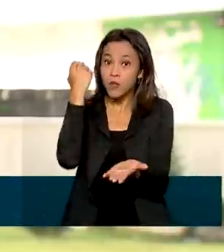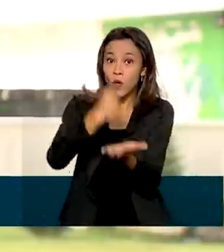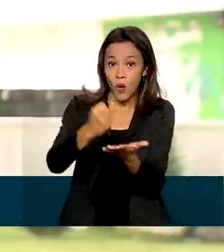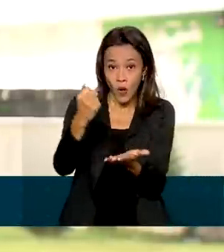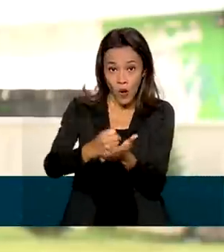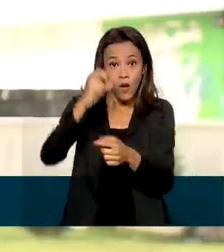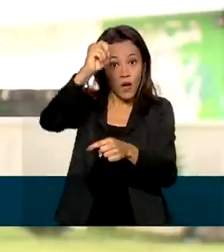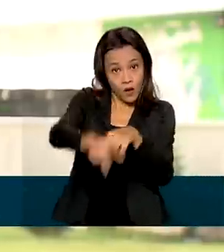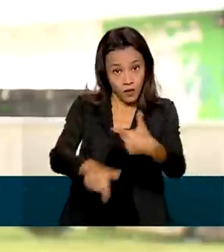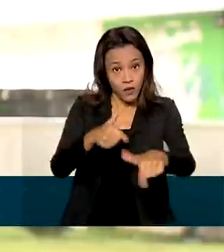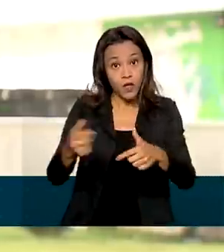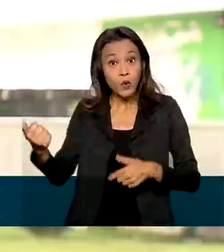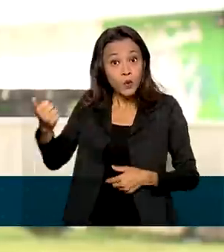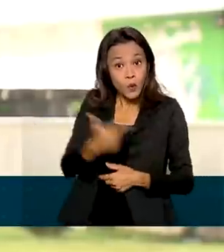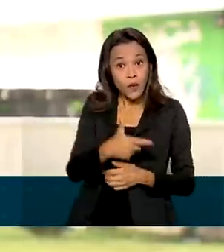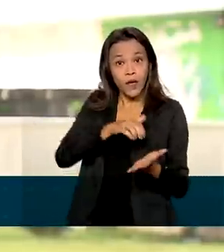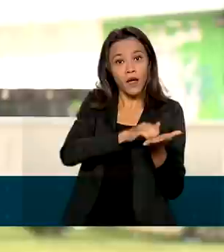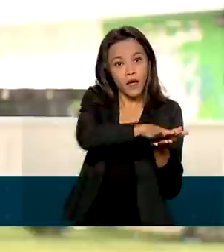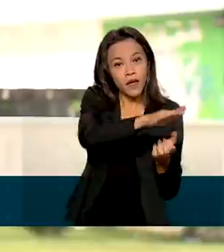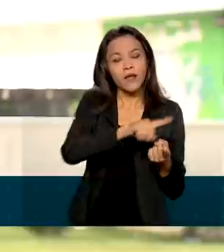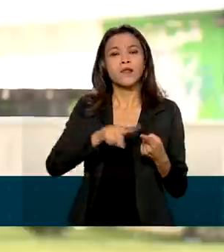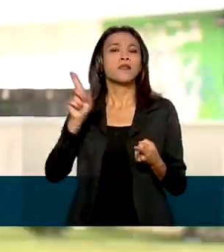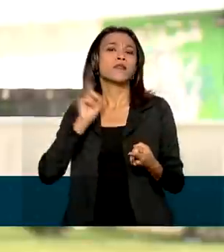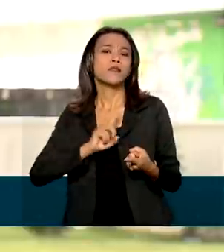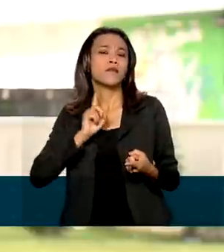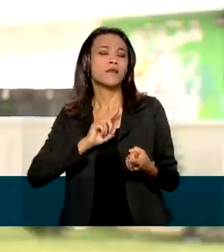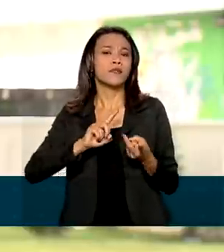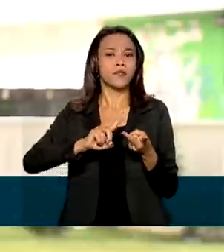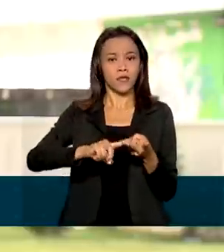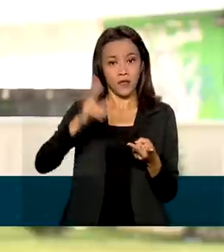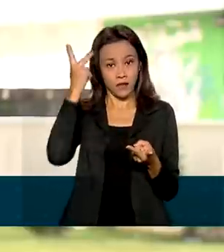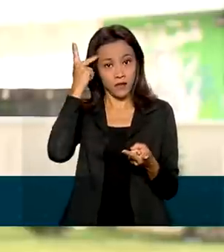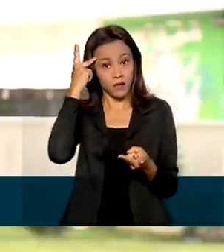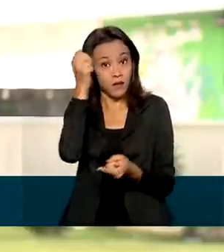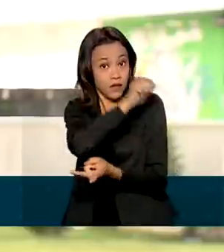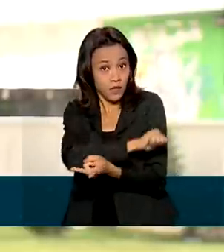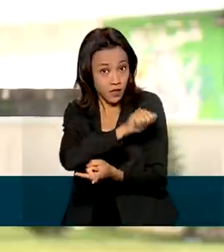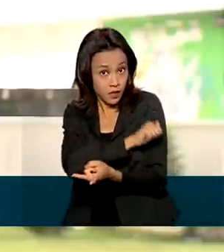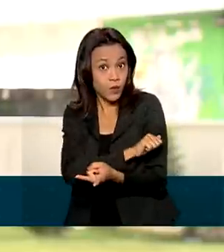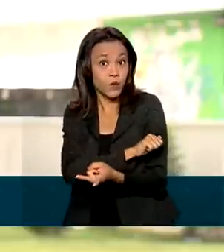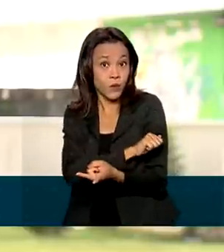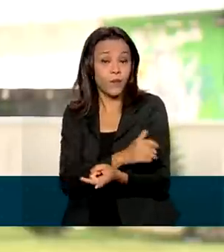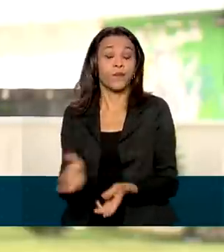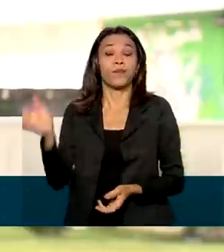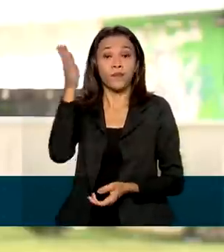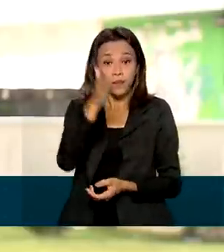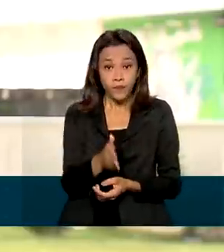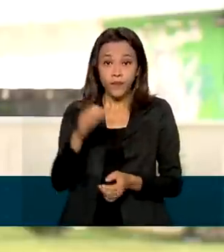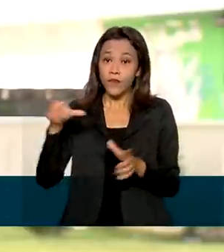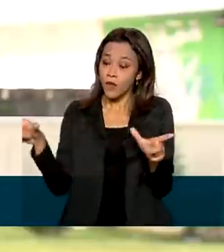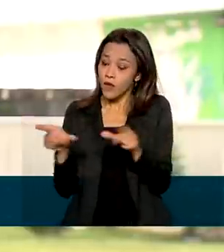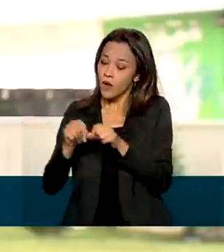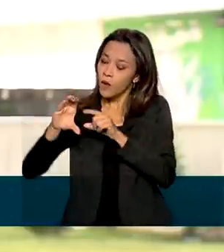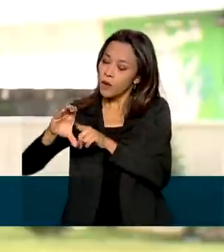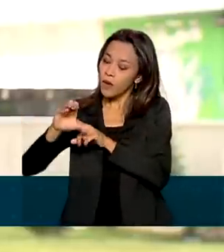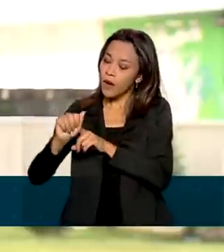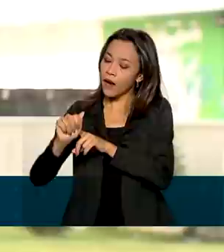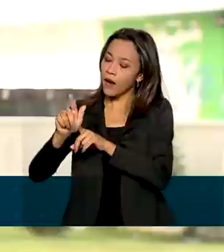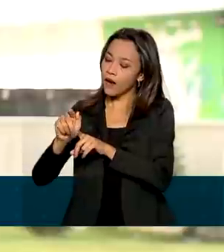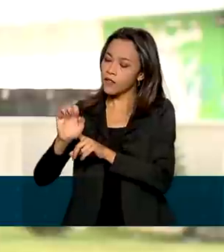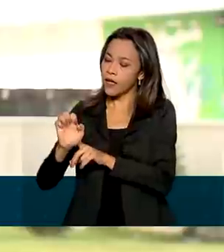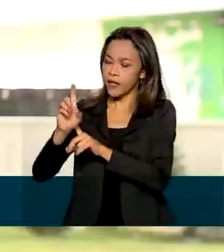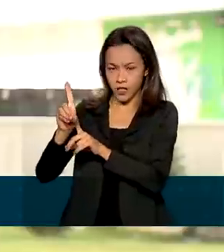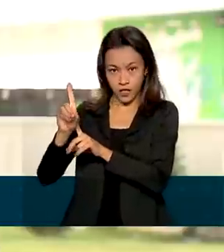com destaque para São Paulo, Minas Gerais e Rio de Janeiro. Segundo o Caged, o bom resultado foi